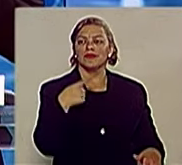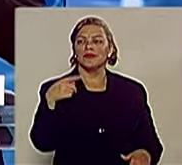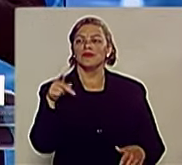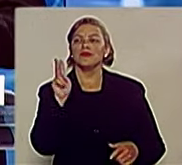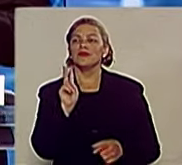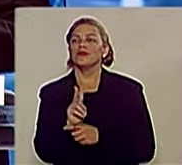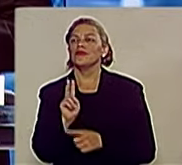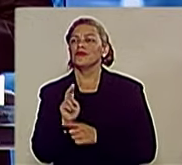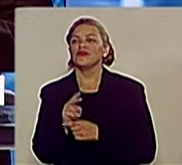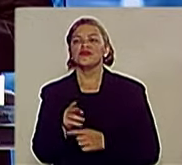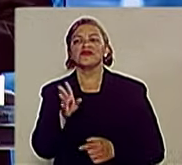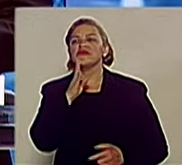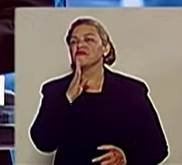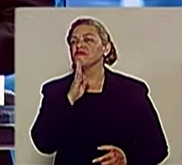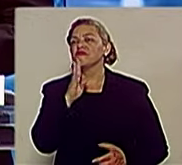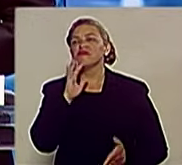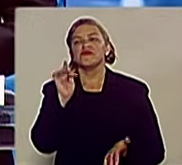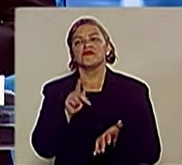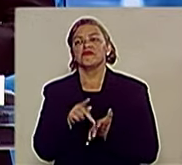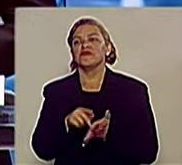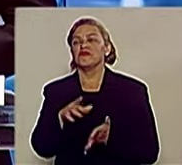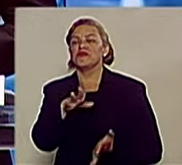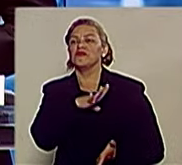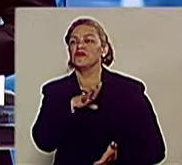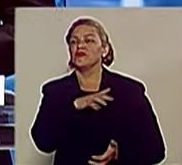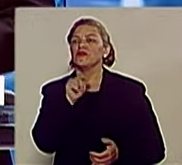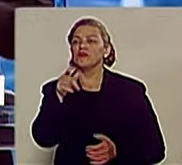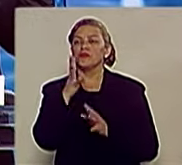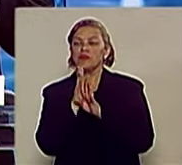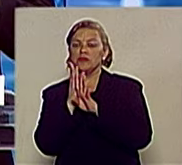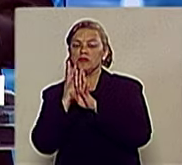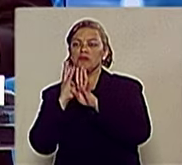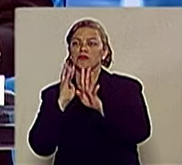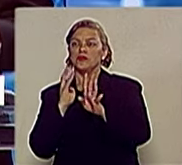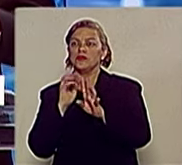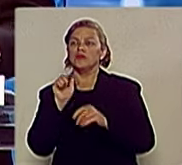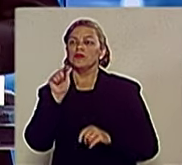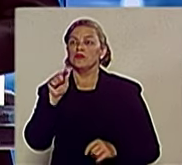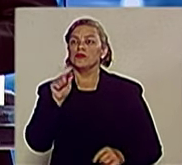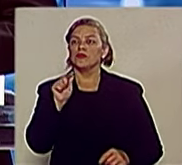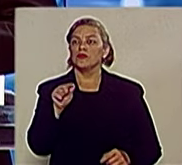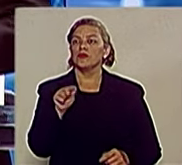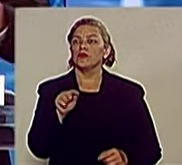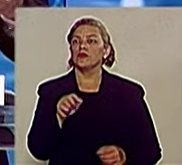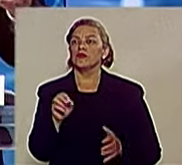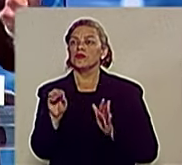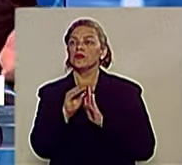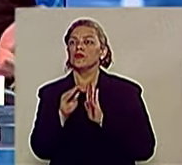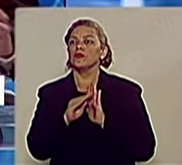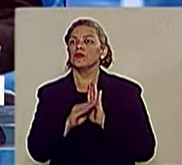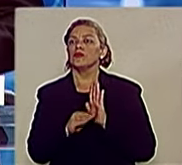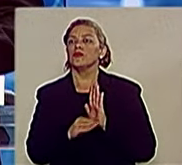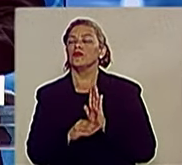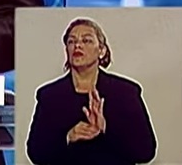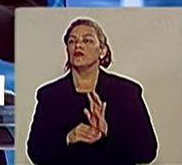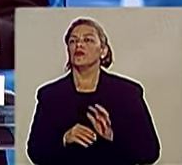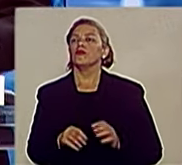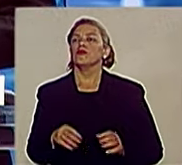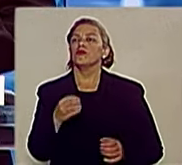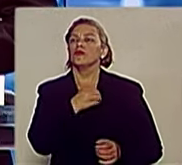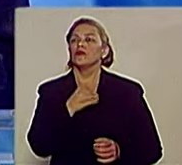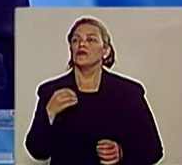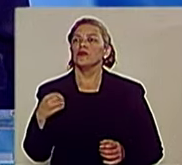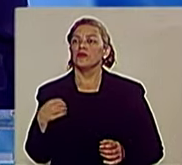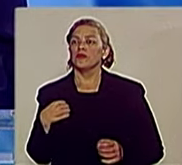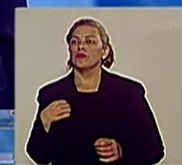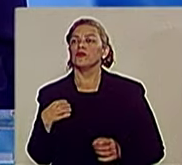e não conhecem a nossa cidade. Você que fica na fila para marcar a consulta, você vai poder marcar através da internet, acompanhar através do seu celular. Essa